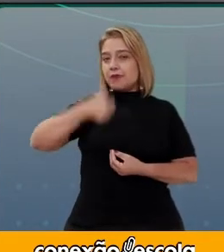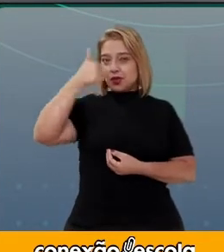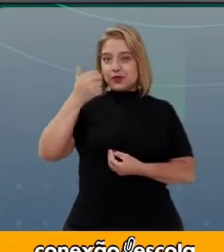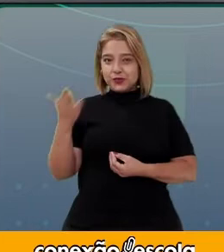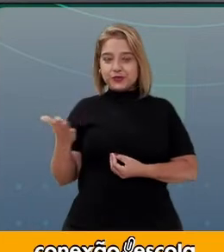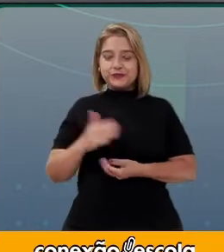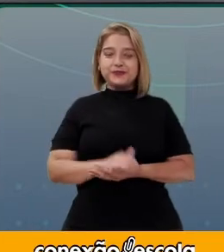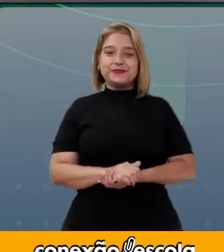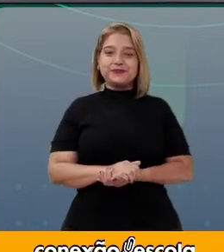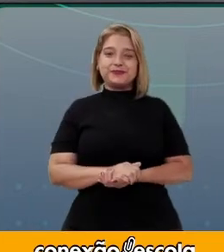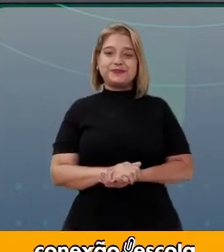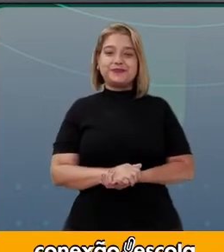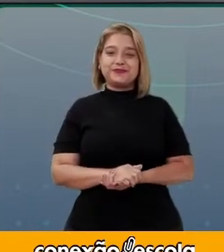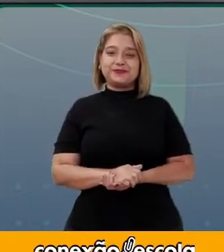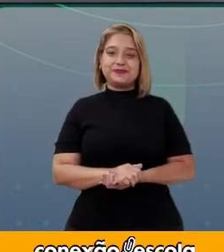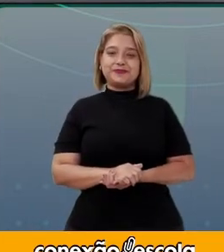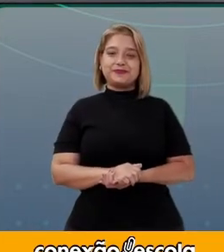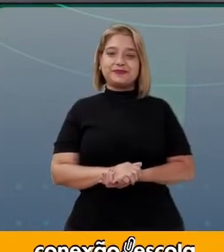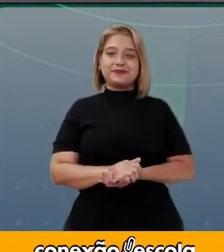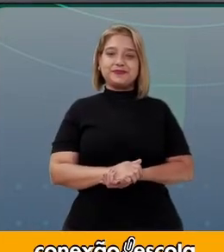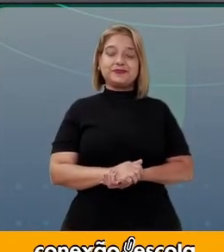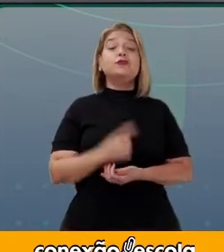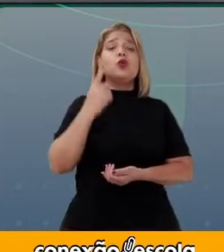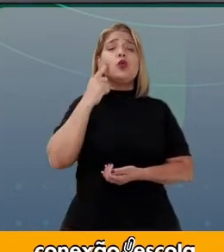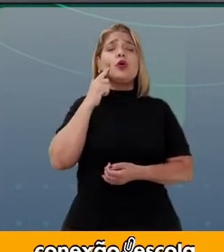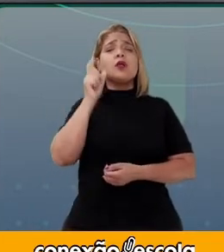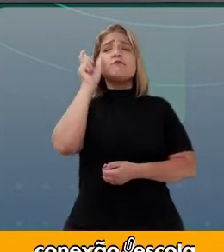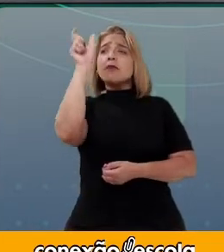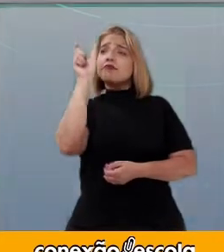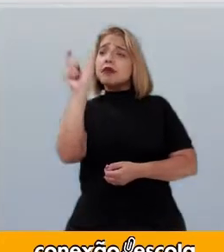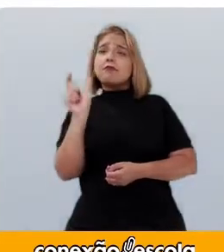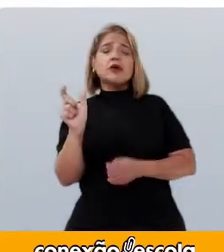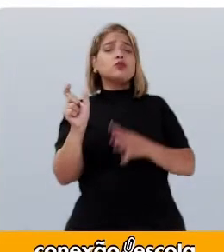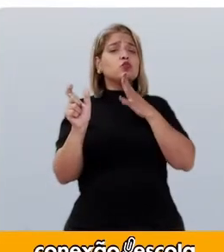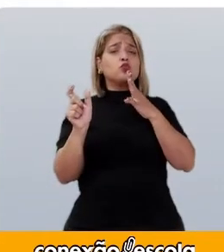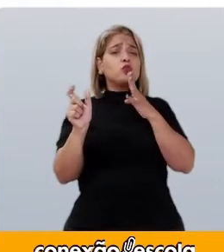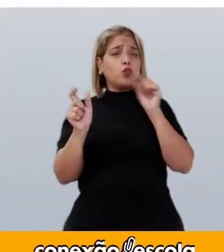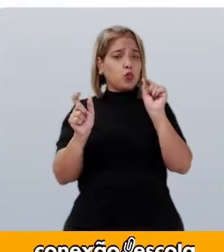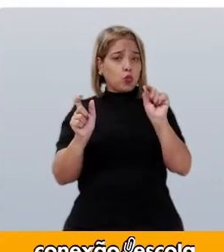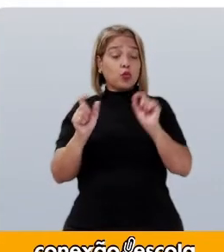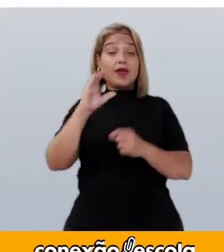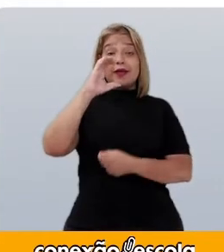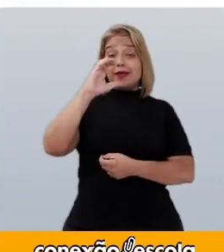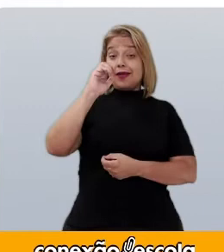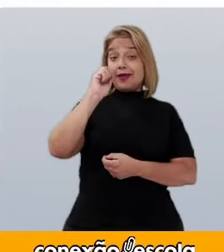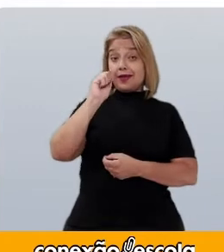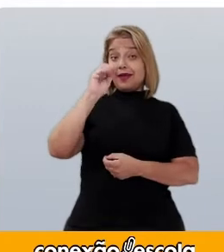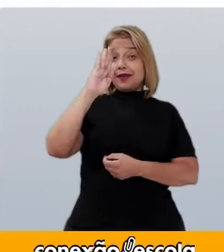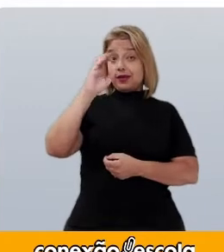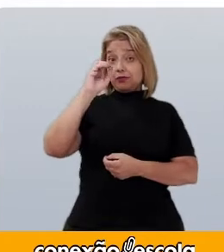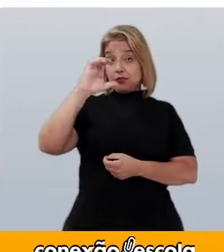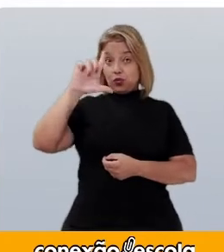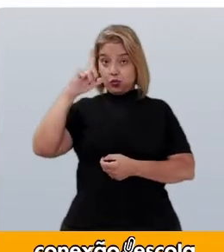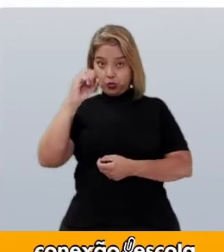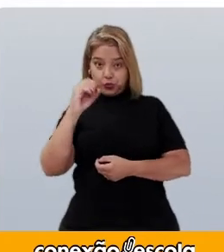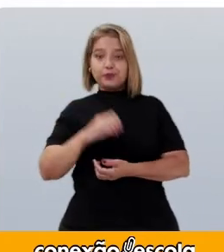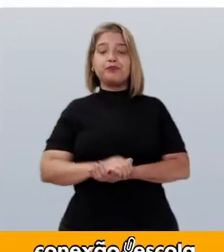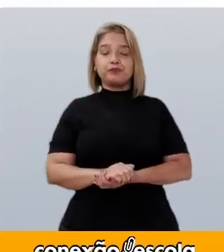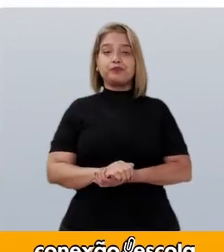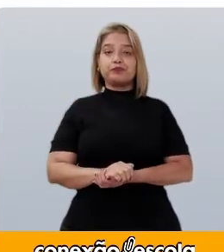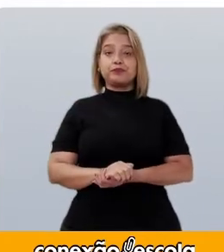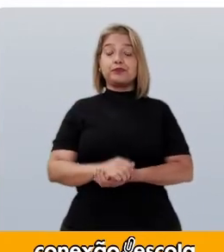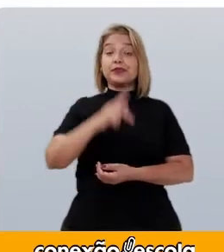este conto. Olha só, algumas palavras desconhecidas. Nós temos aí Caboclo